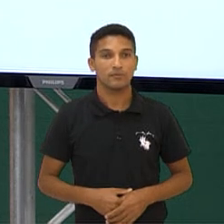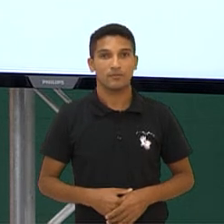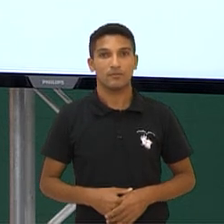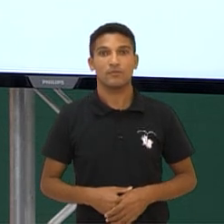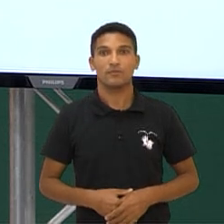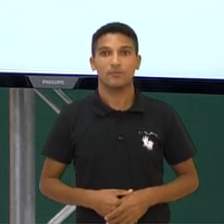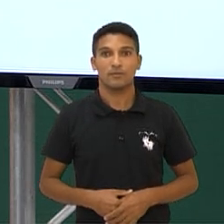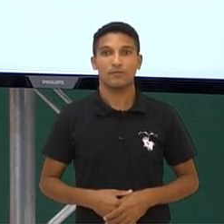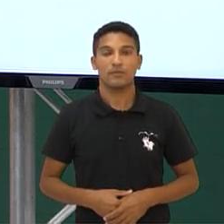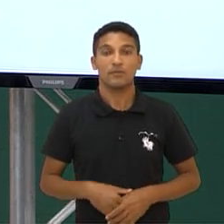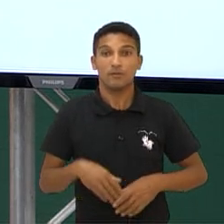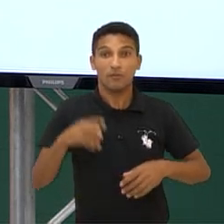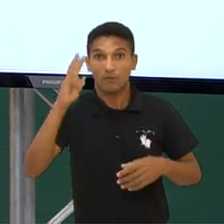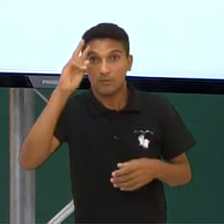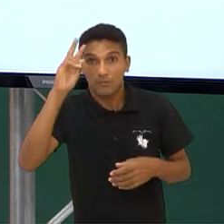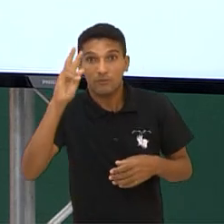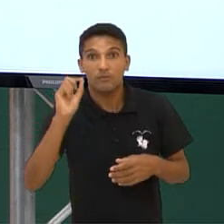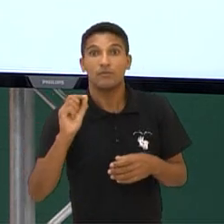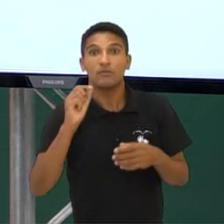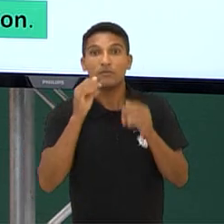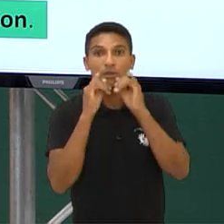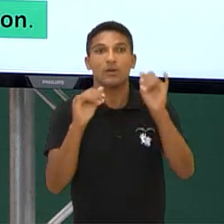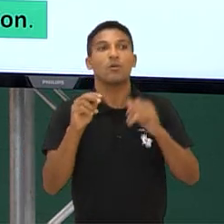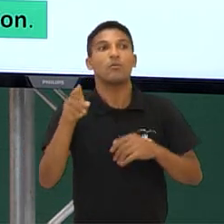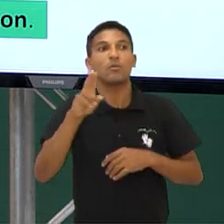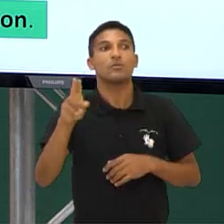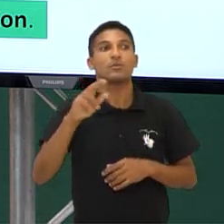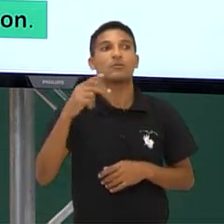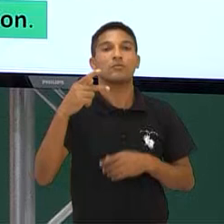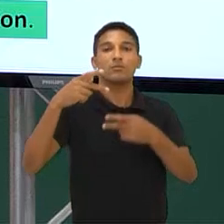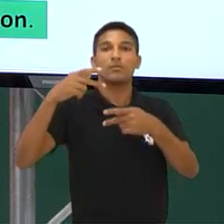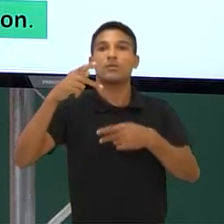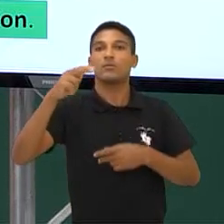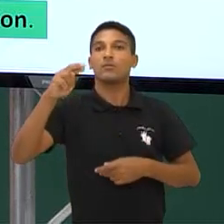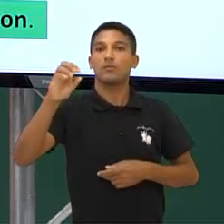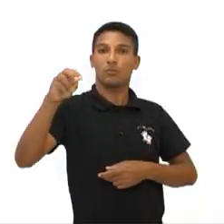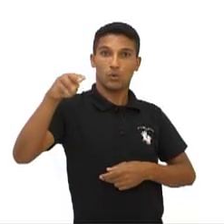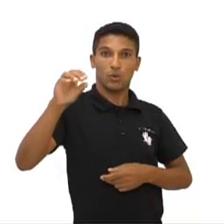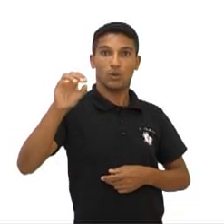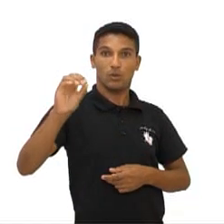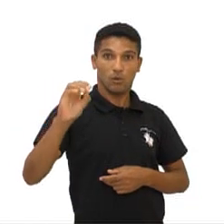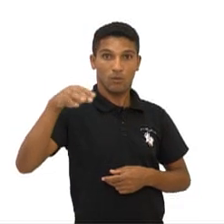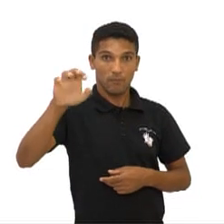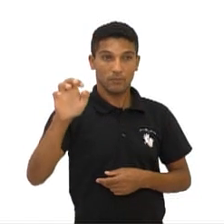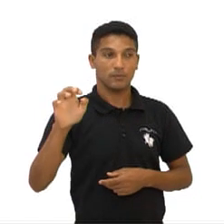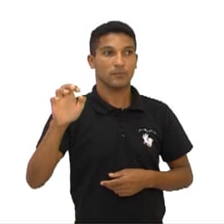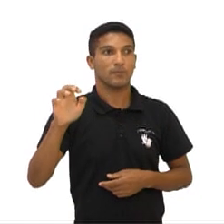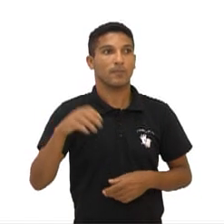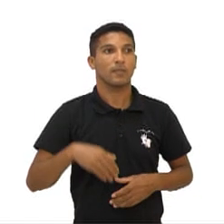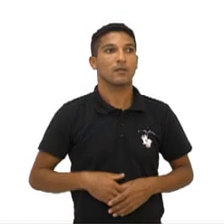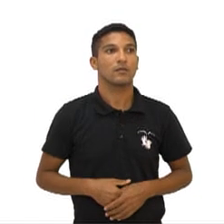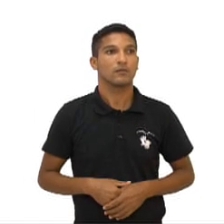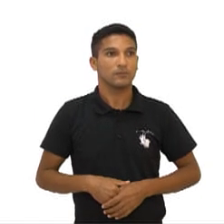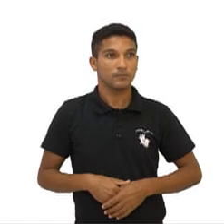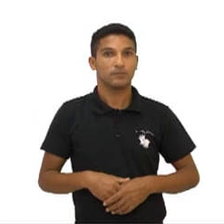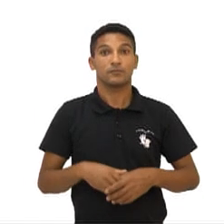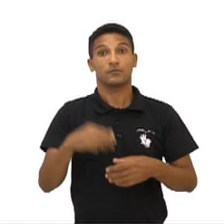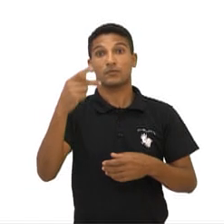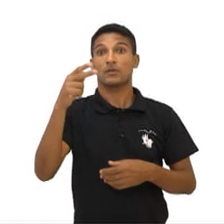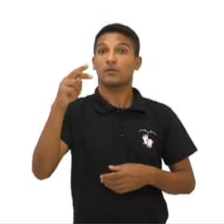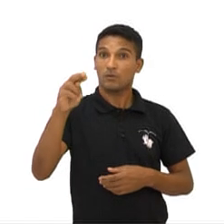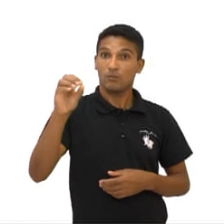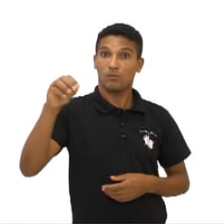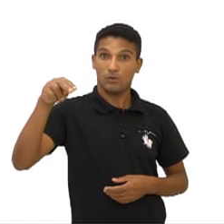relembrar também, rapidinho aqui então, Tietchan, o uso dos pronomes relativos? Vamos, vamos lá. Bora, aqui nós temos alguns exemplos. Então temos lá, os pronomes